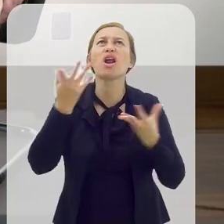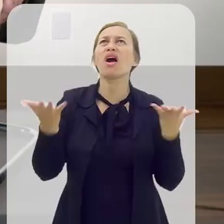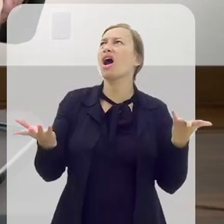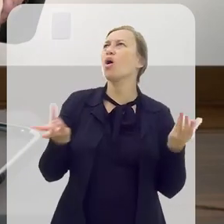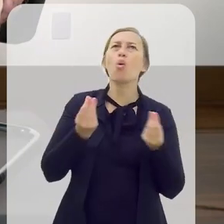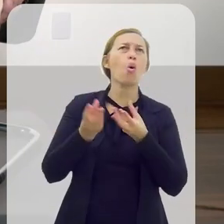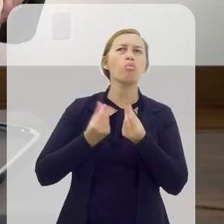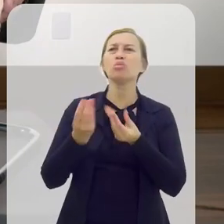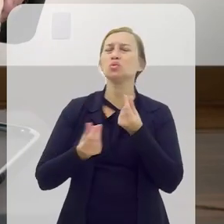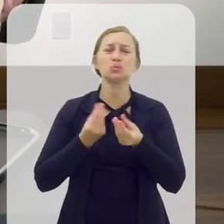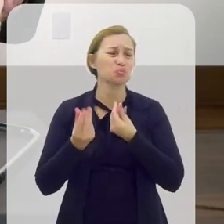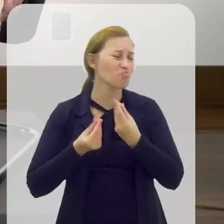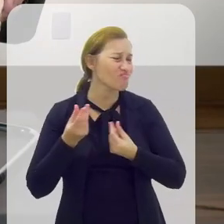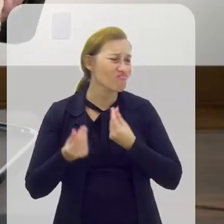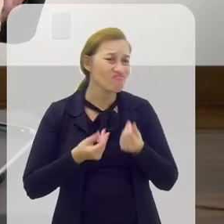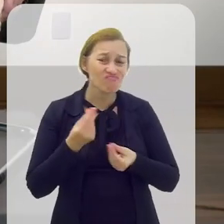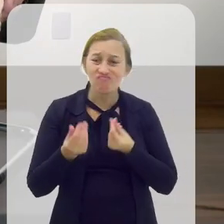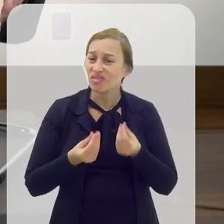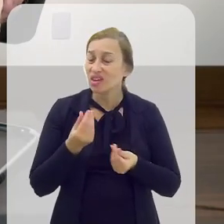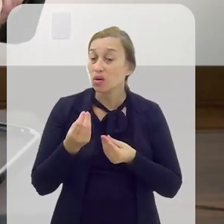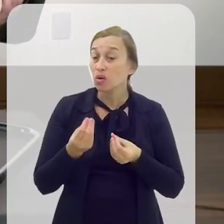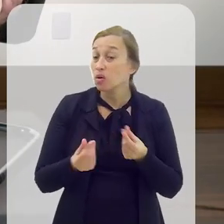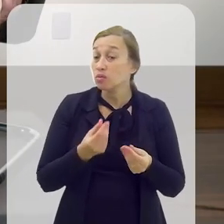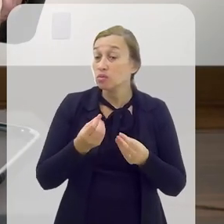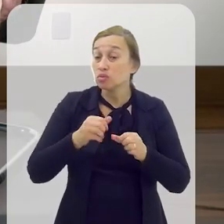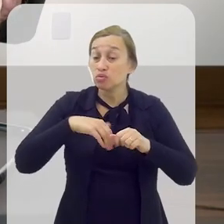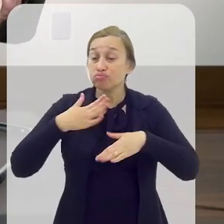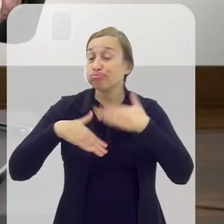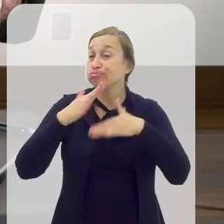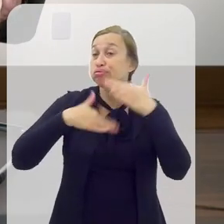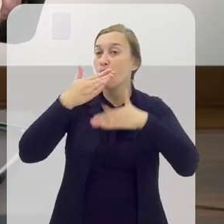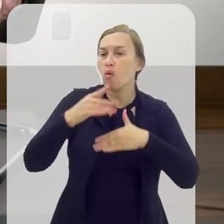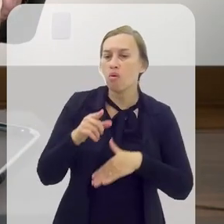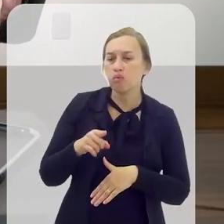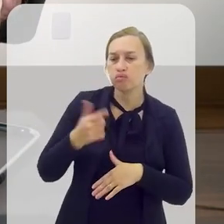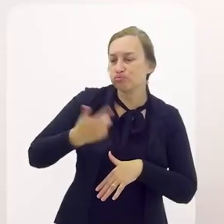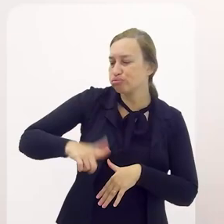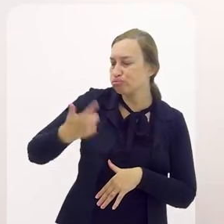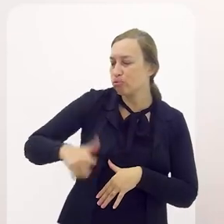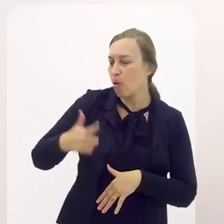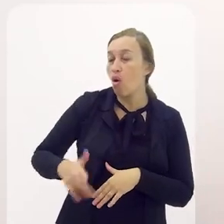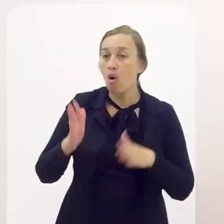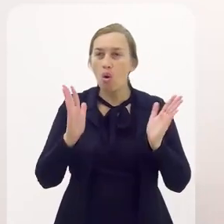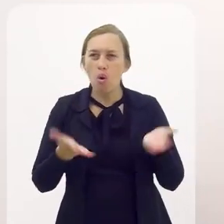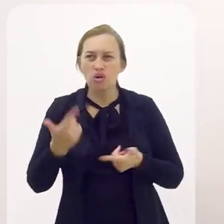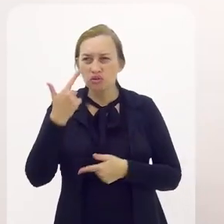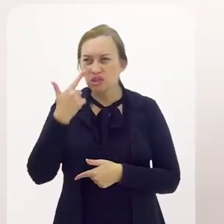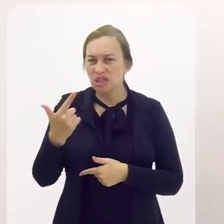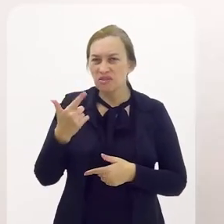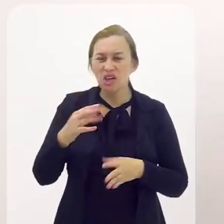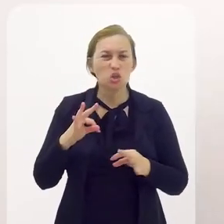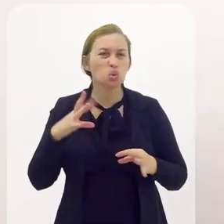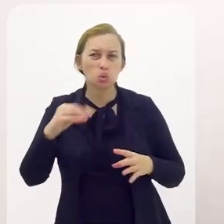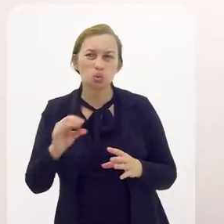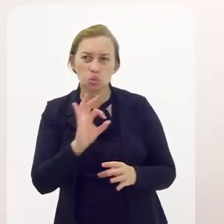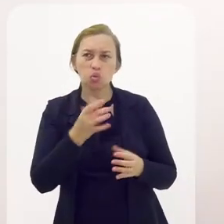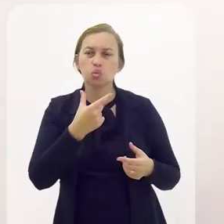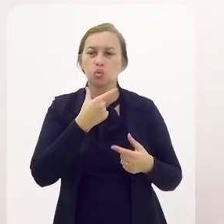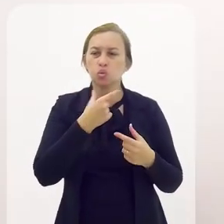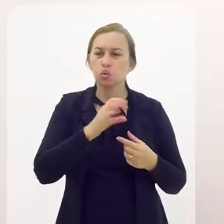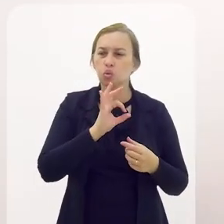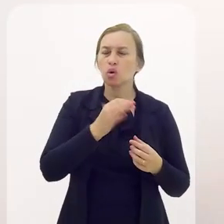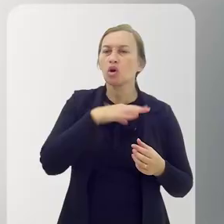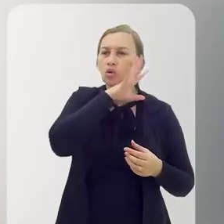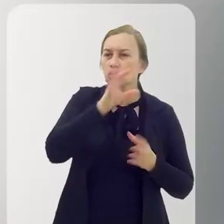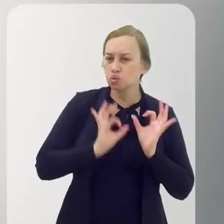Como é que eu posso dizer? Como isso se reproduziu? você hoje, você vê tudo de onça em tudo quanto